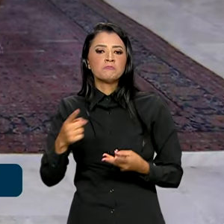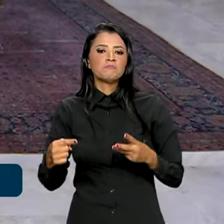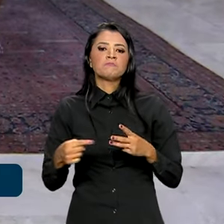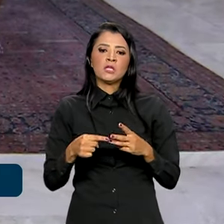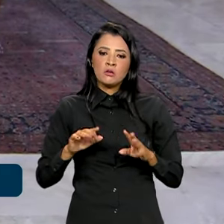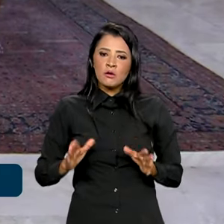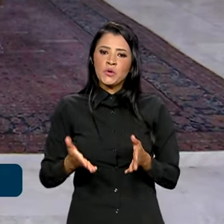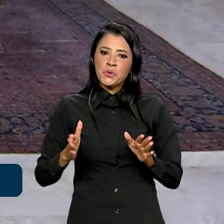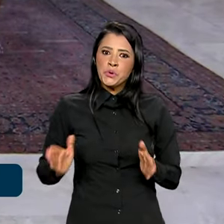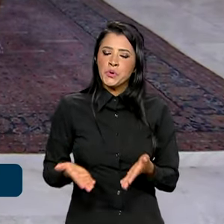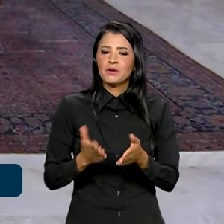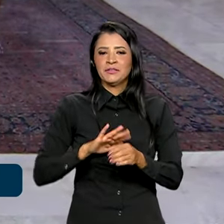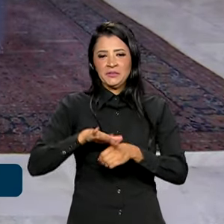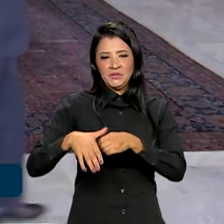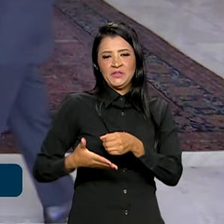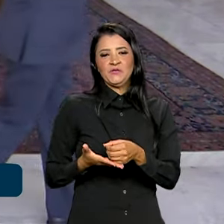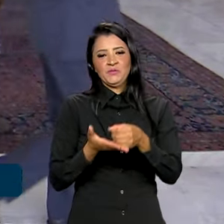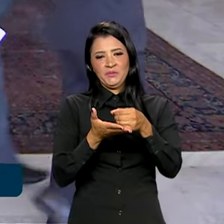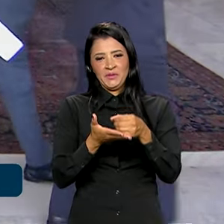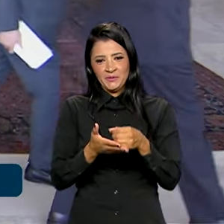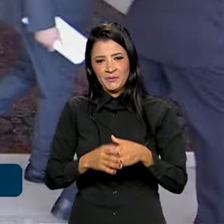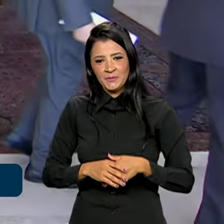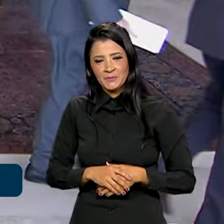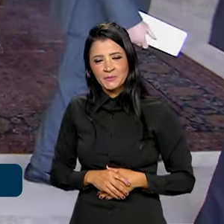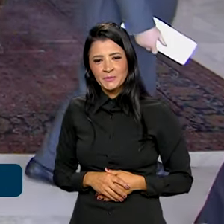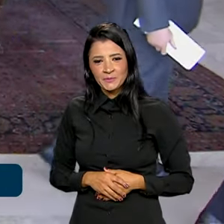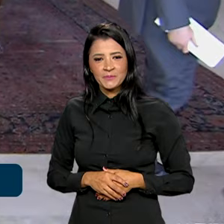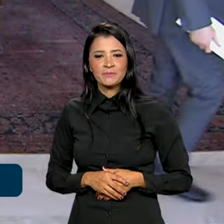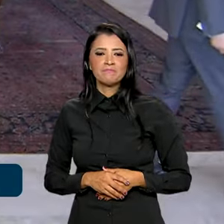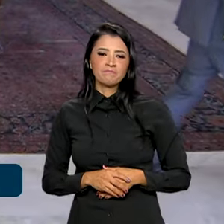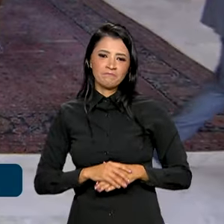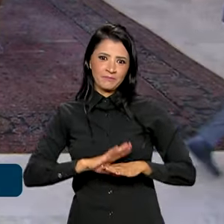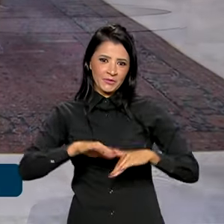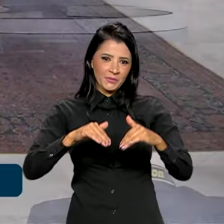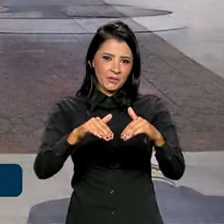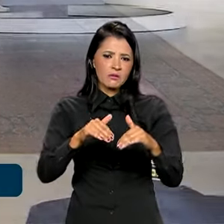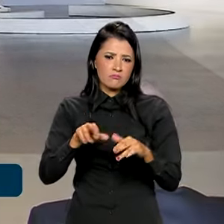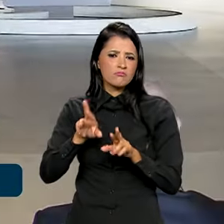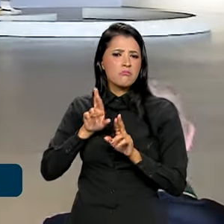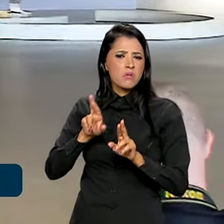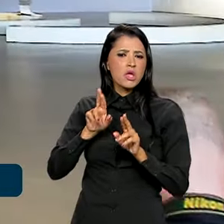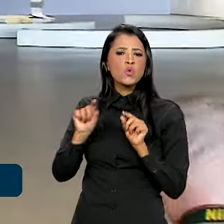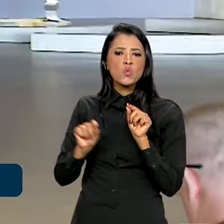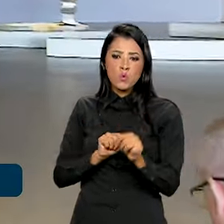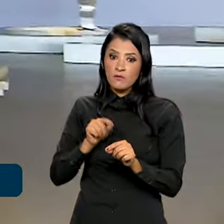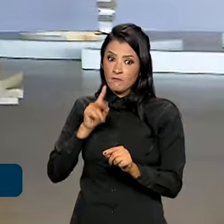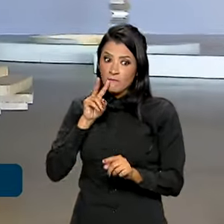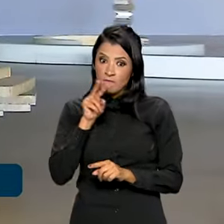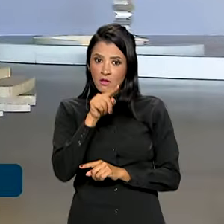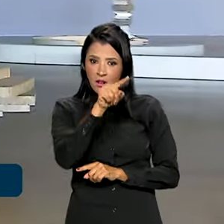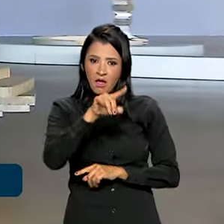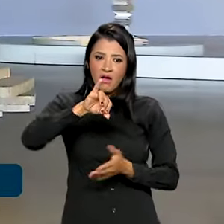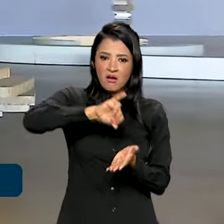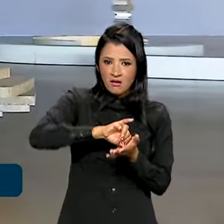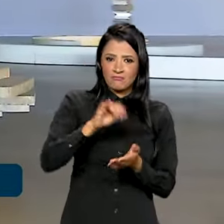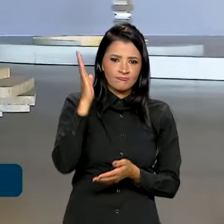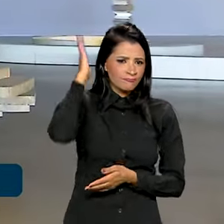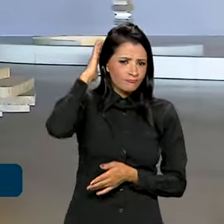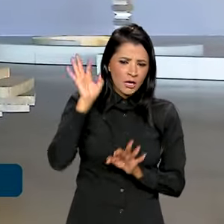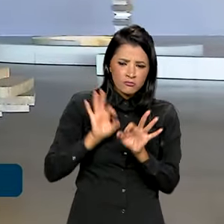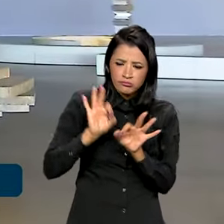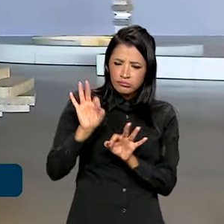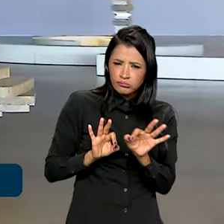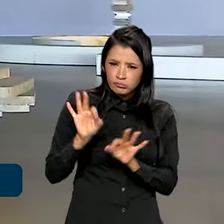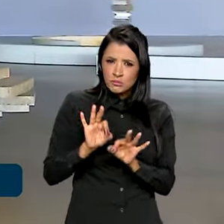promoção do desenvolvimento. E que espera tê-la em Belém para conferir os preparativos